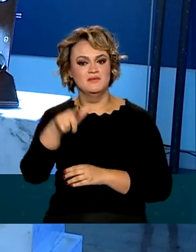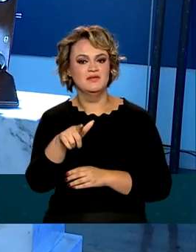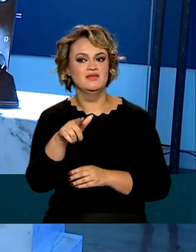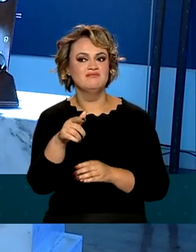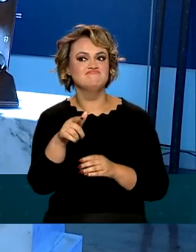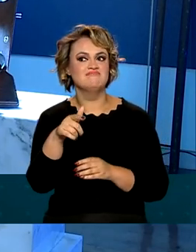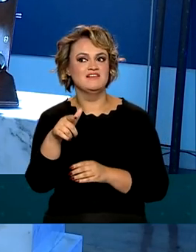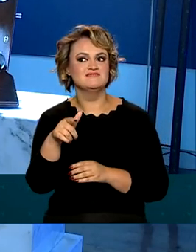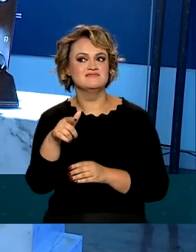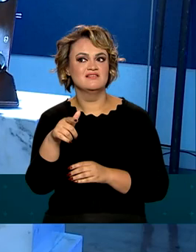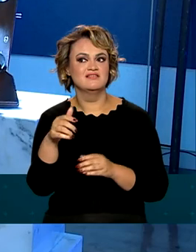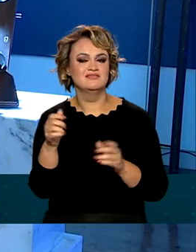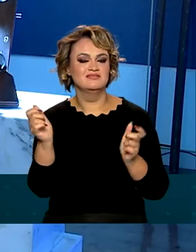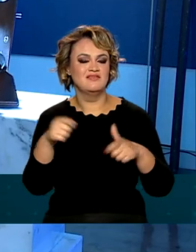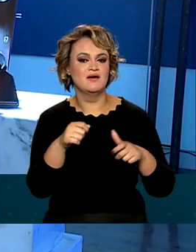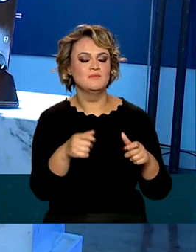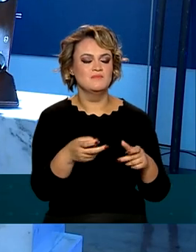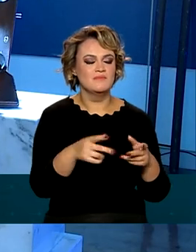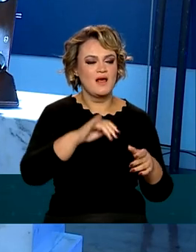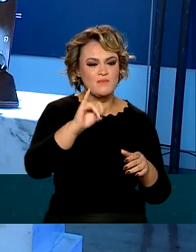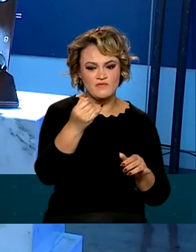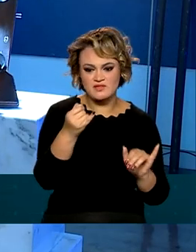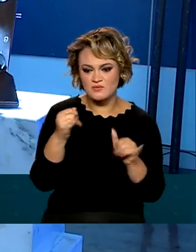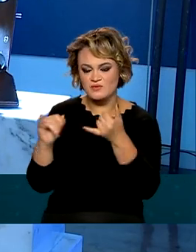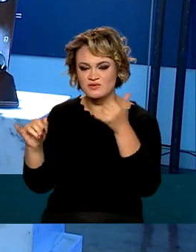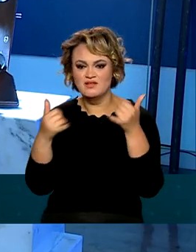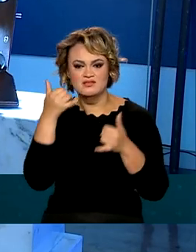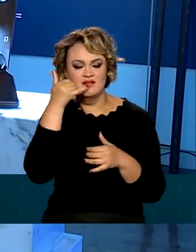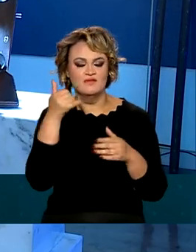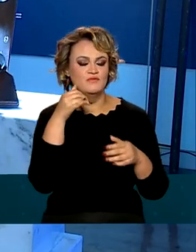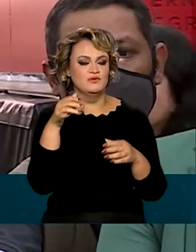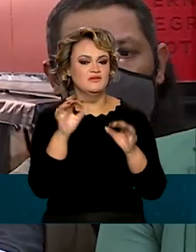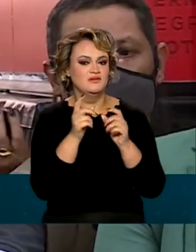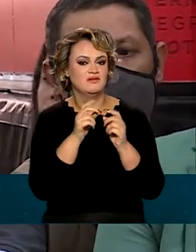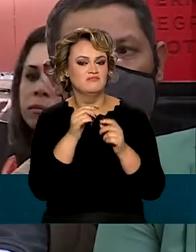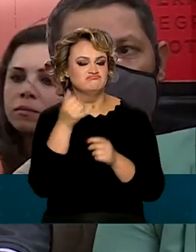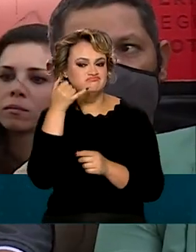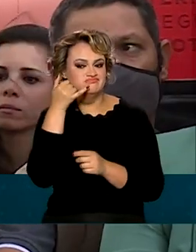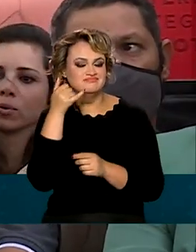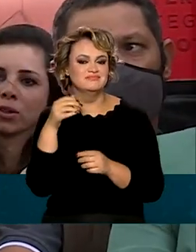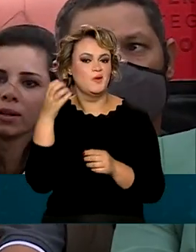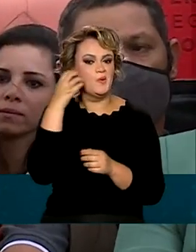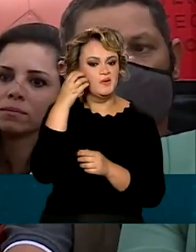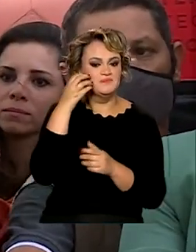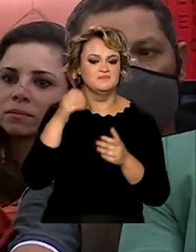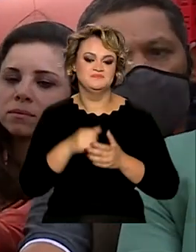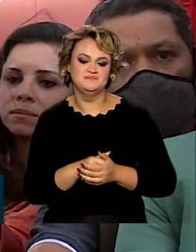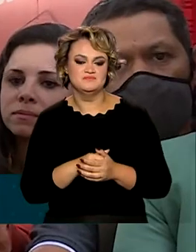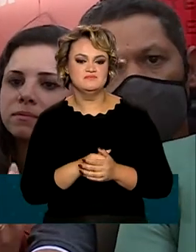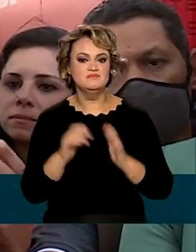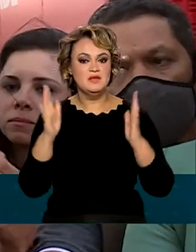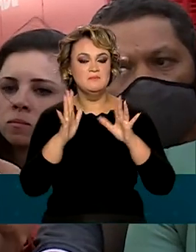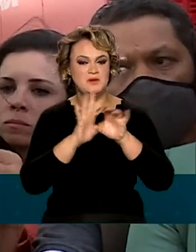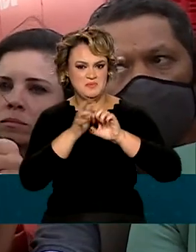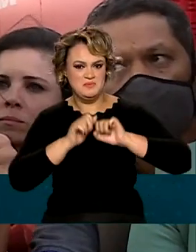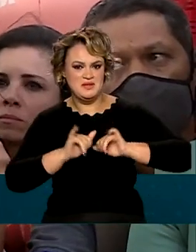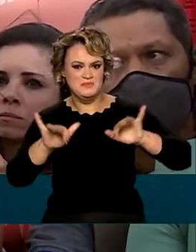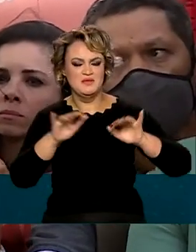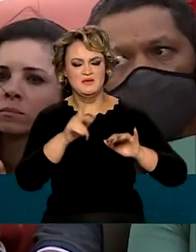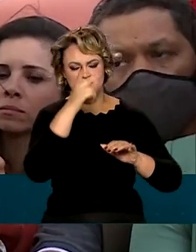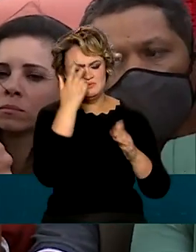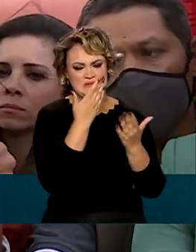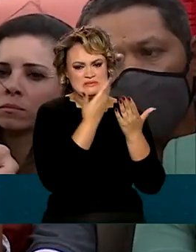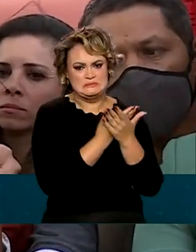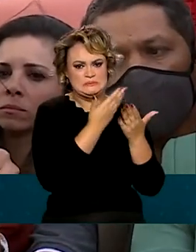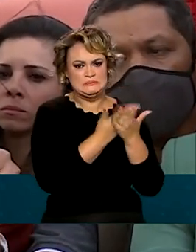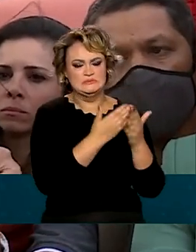e deu abertura para a exploração da telefonia móvel. Após a pandemia, né, onde as pessoas ficarem em casa, estudando de casa,